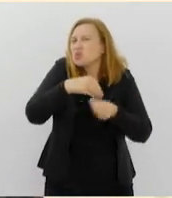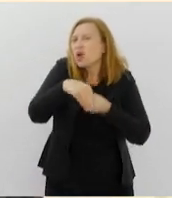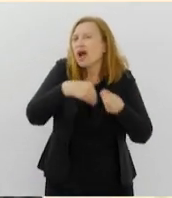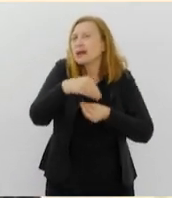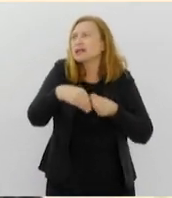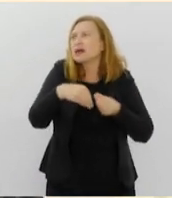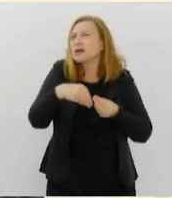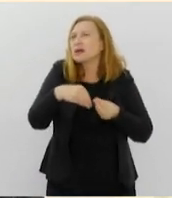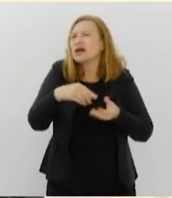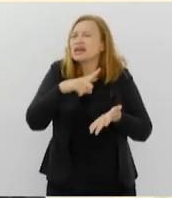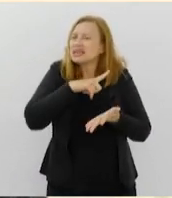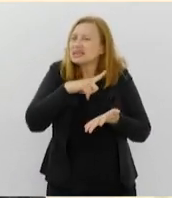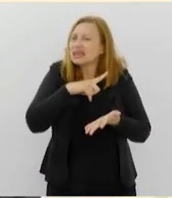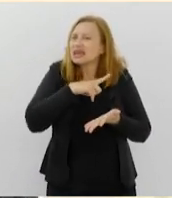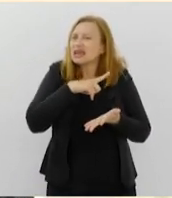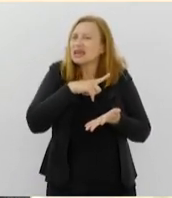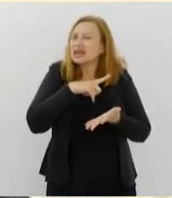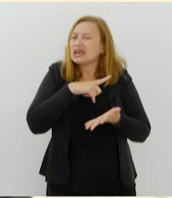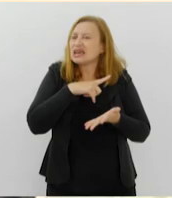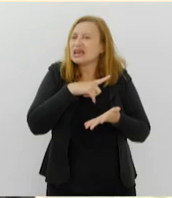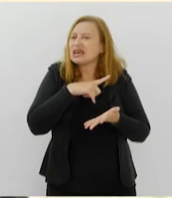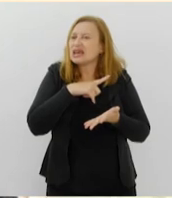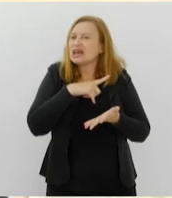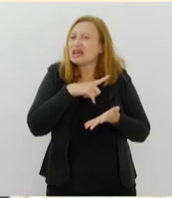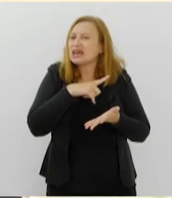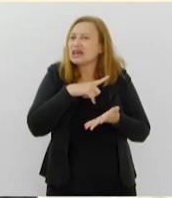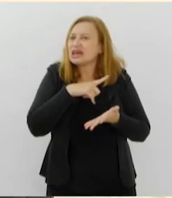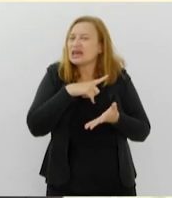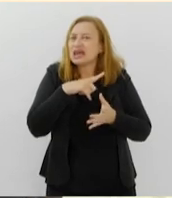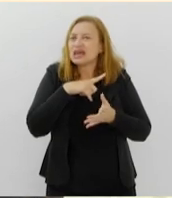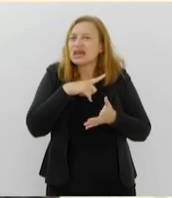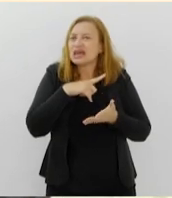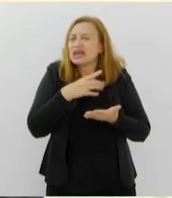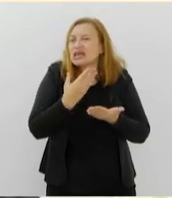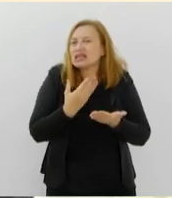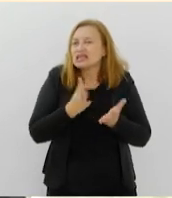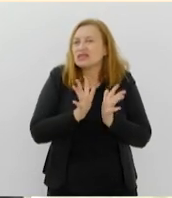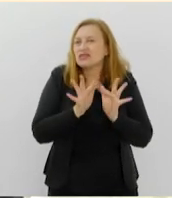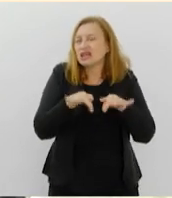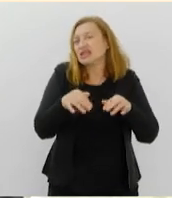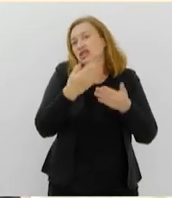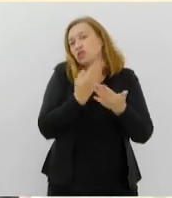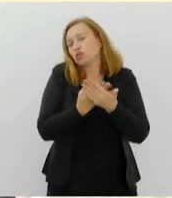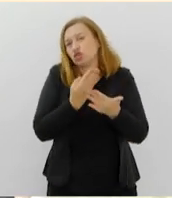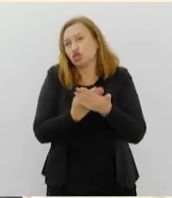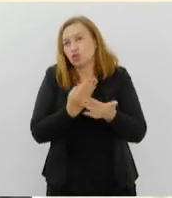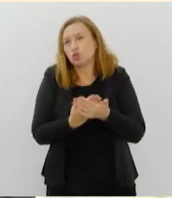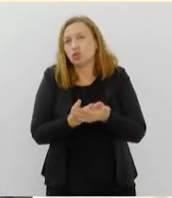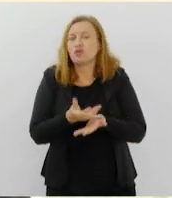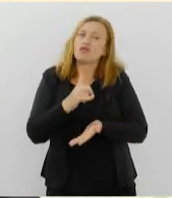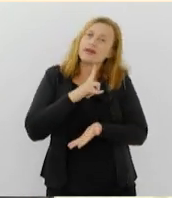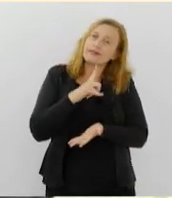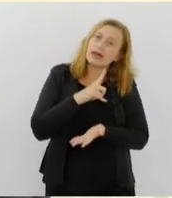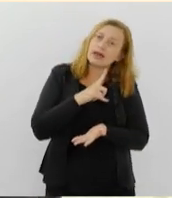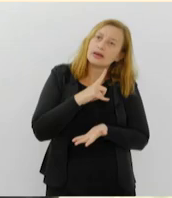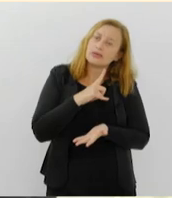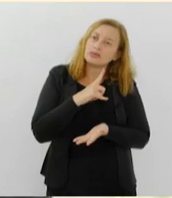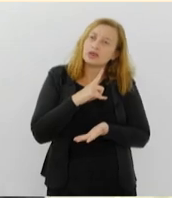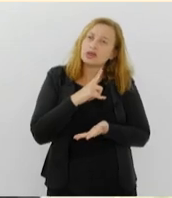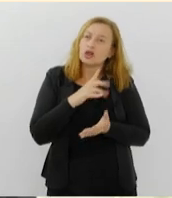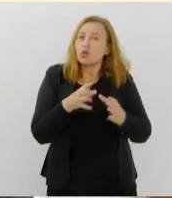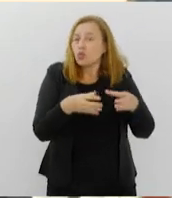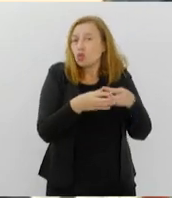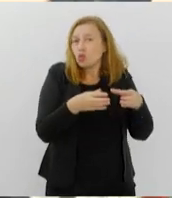que haja essa terminalização de opção de estudo. A gente vai ter a classe mais